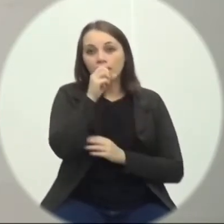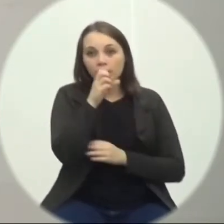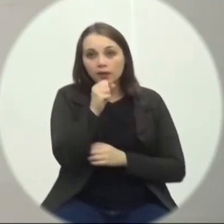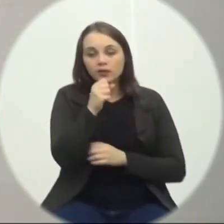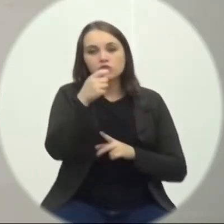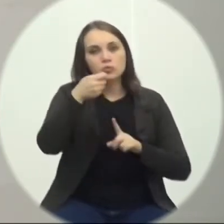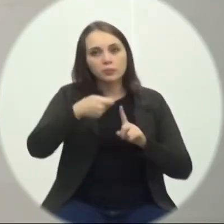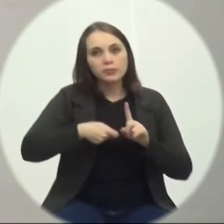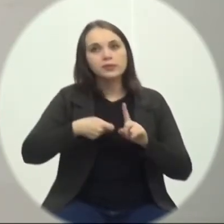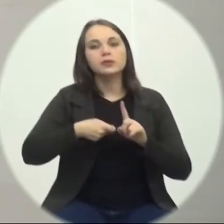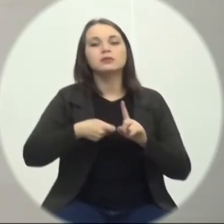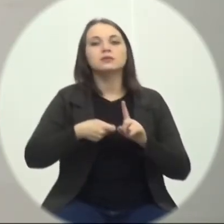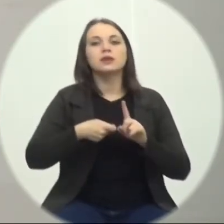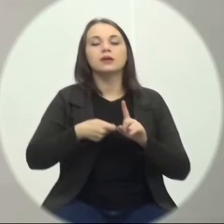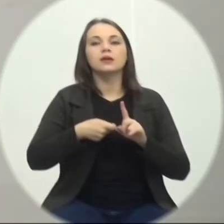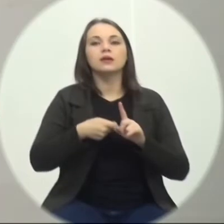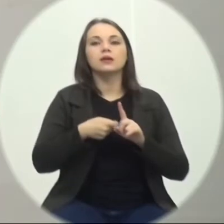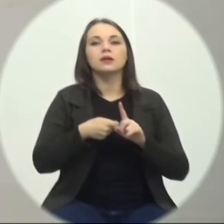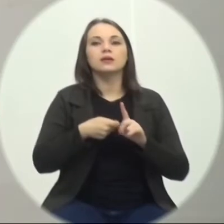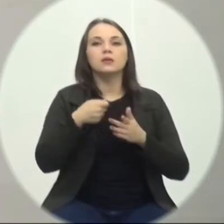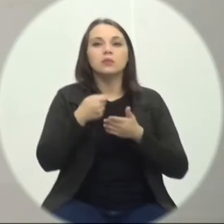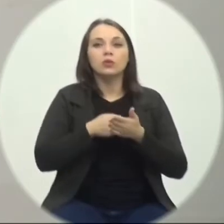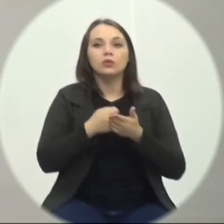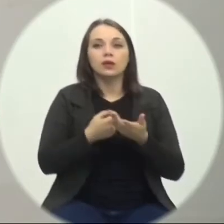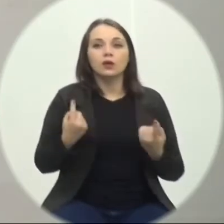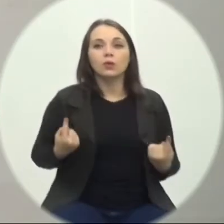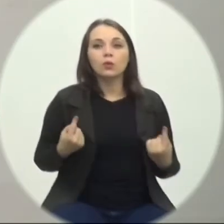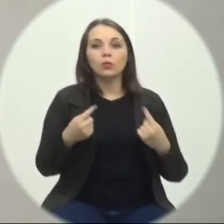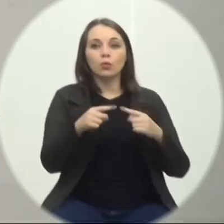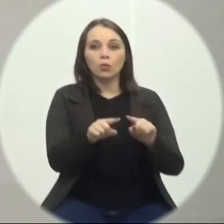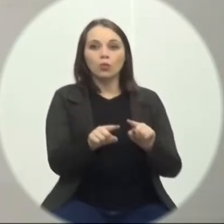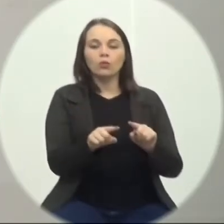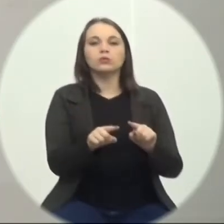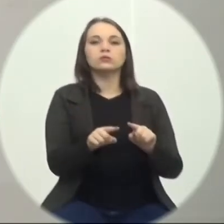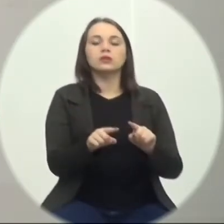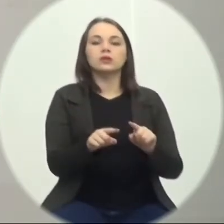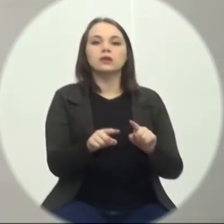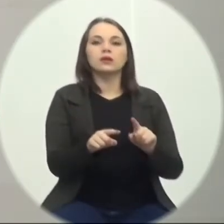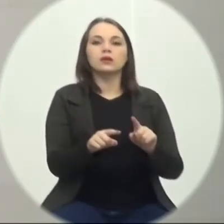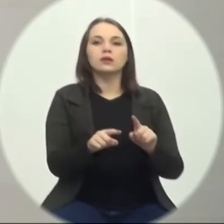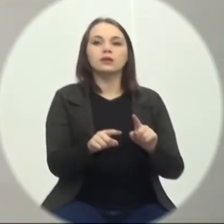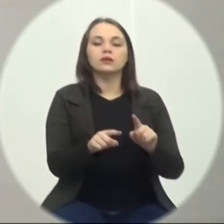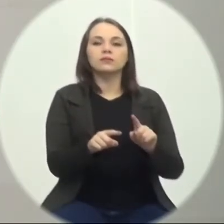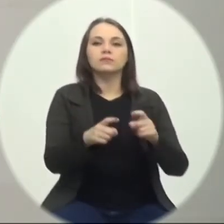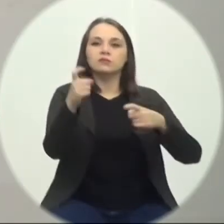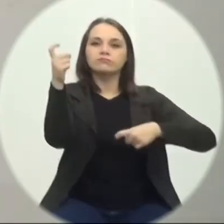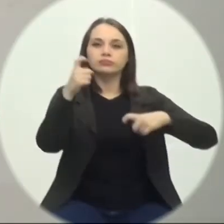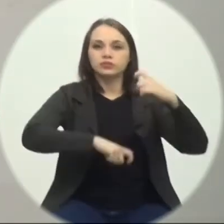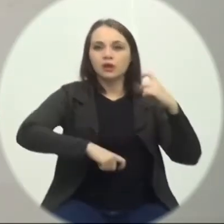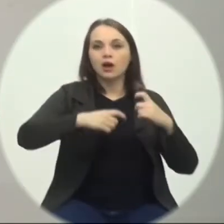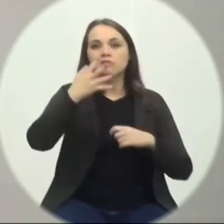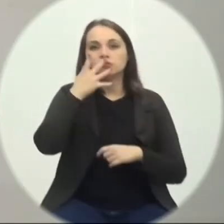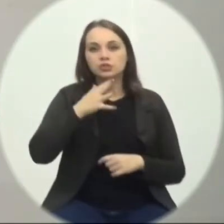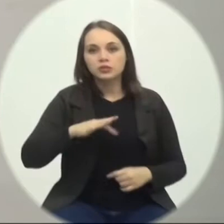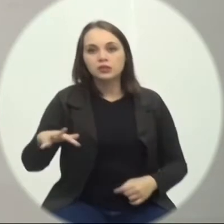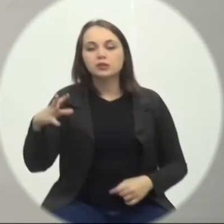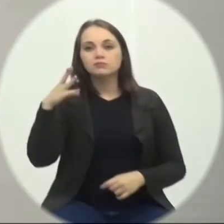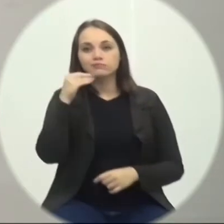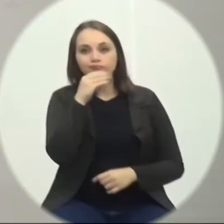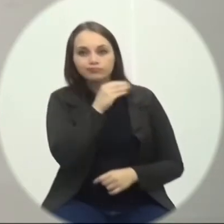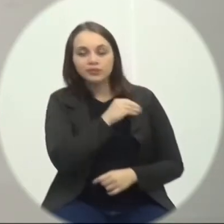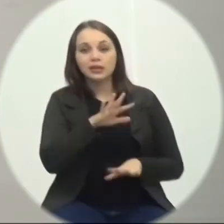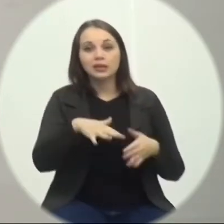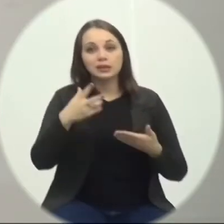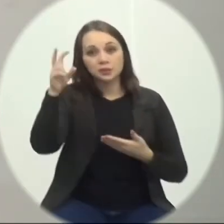ao combate Ao abuso E a exploração sexual De crianças e adolescentes Então na quinta